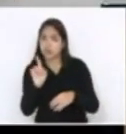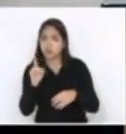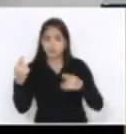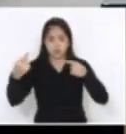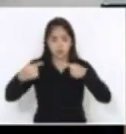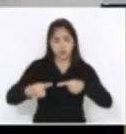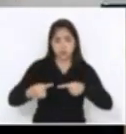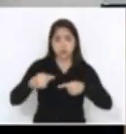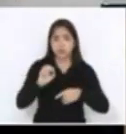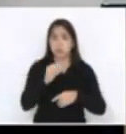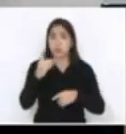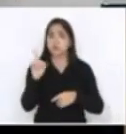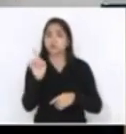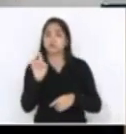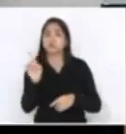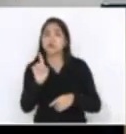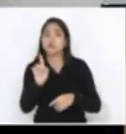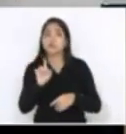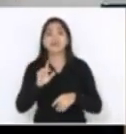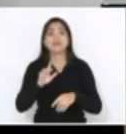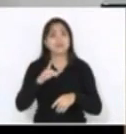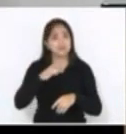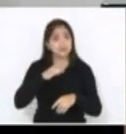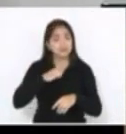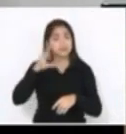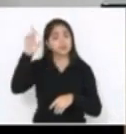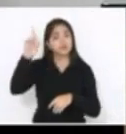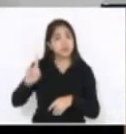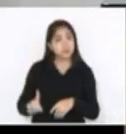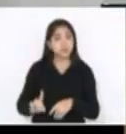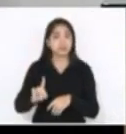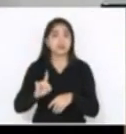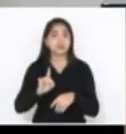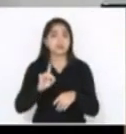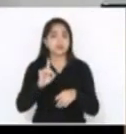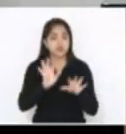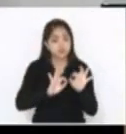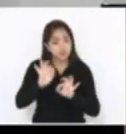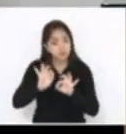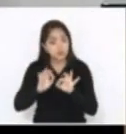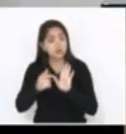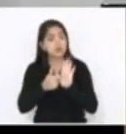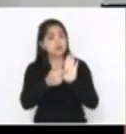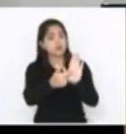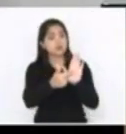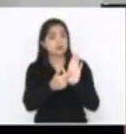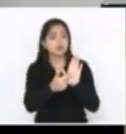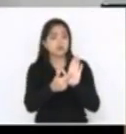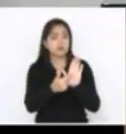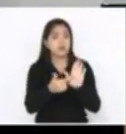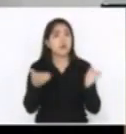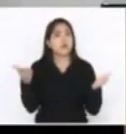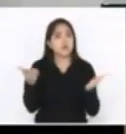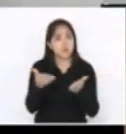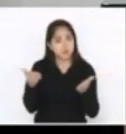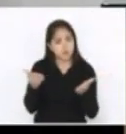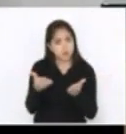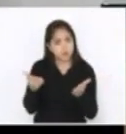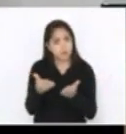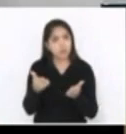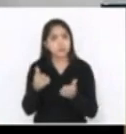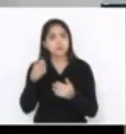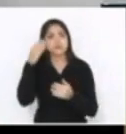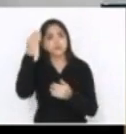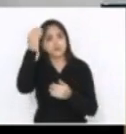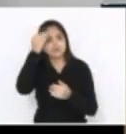da base, mas ele tem o direito e a prerrogativa de fazer a indicação. Hoje, já bem mais maduro e